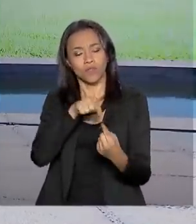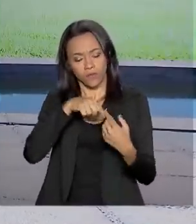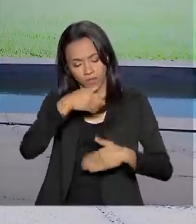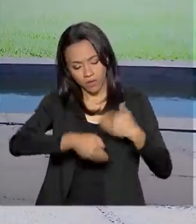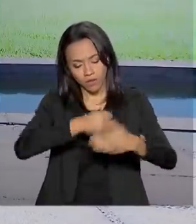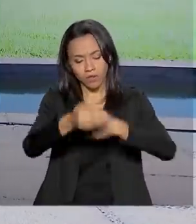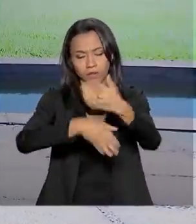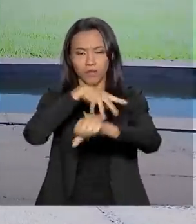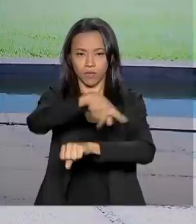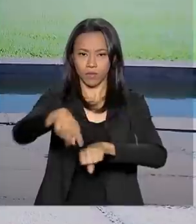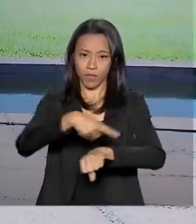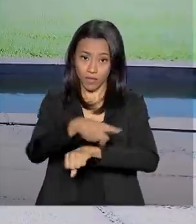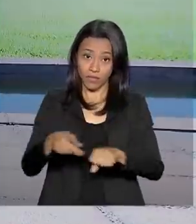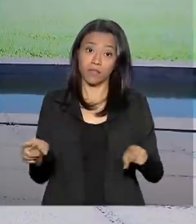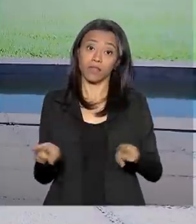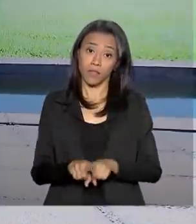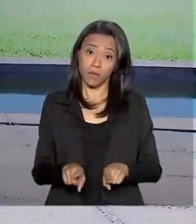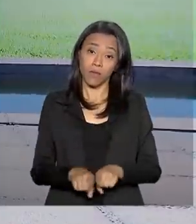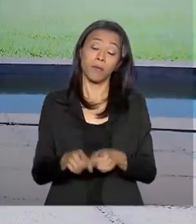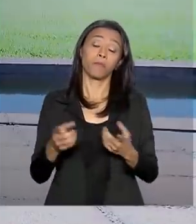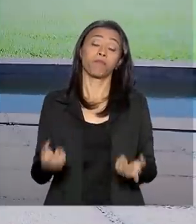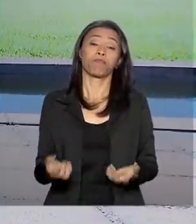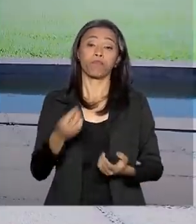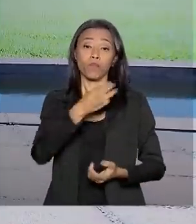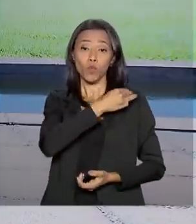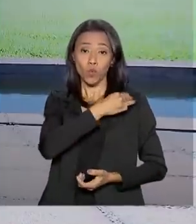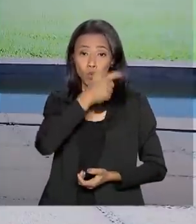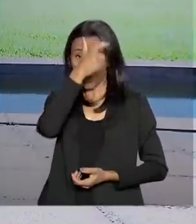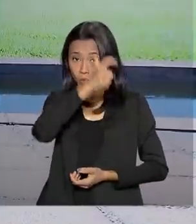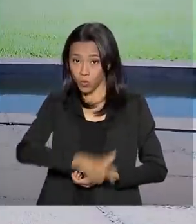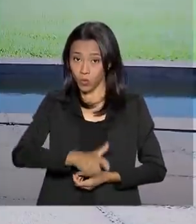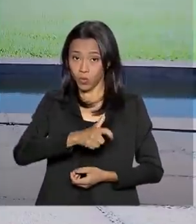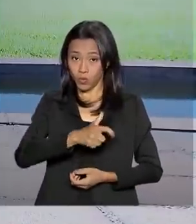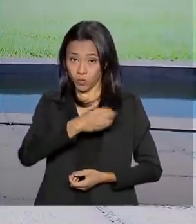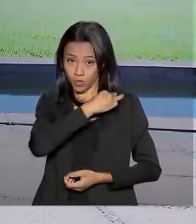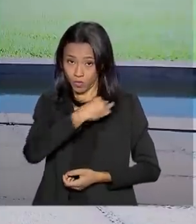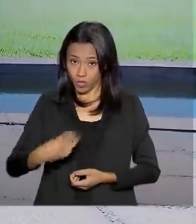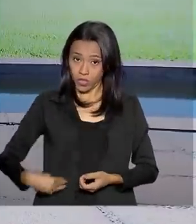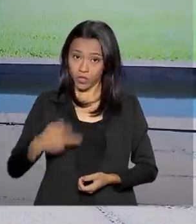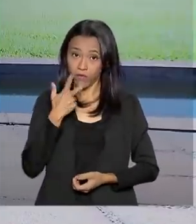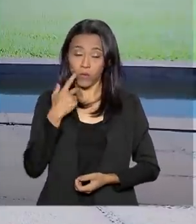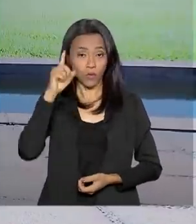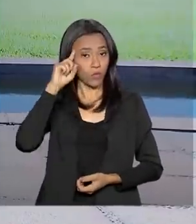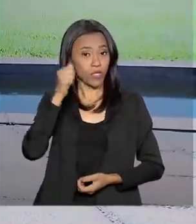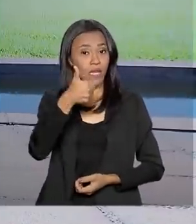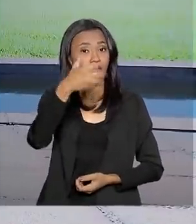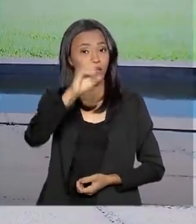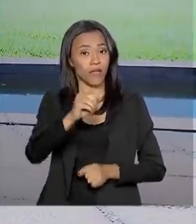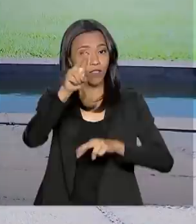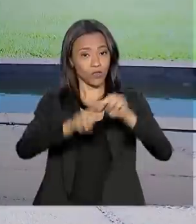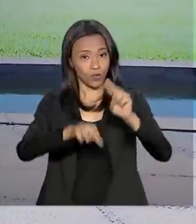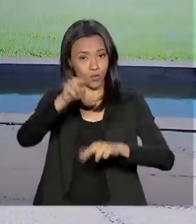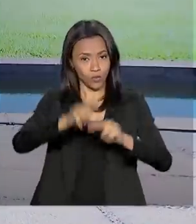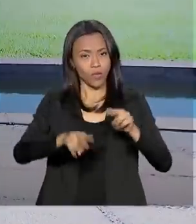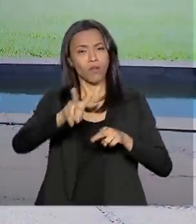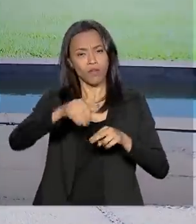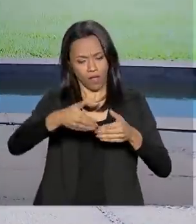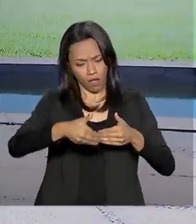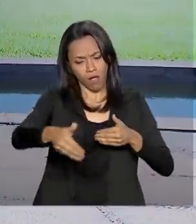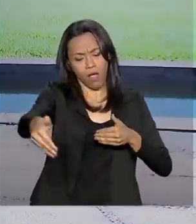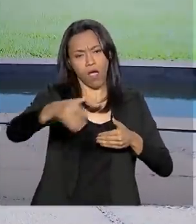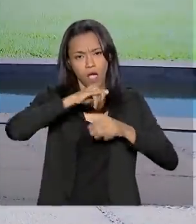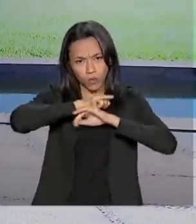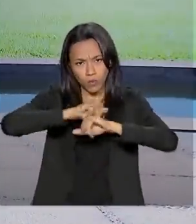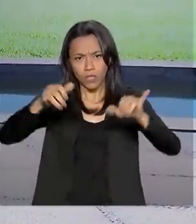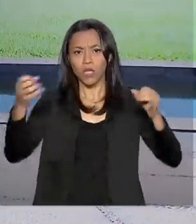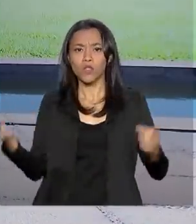do país. Além disso, o ministro adiantou aí que no dia 10 de junho serão anunciadas novas